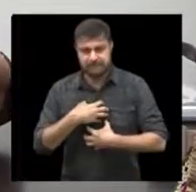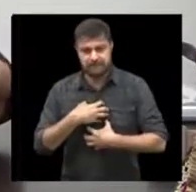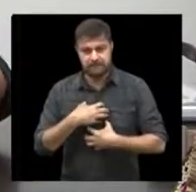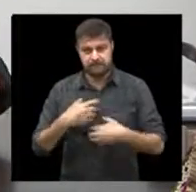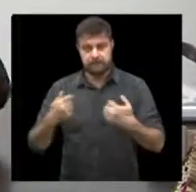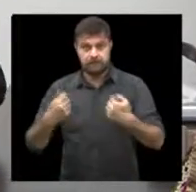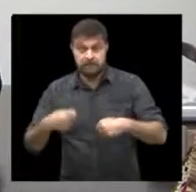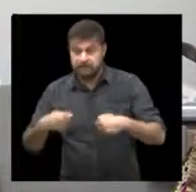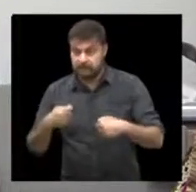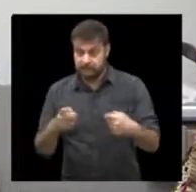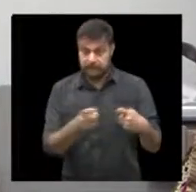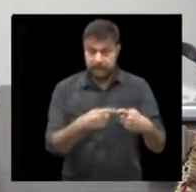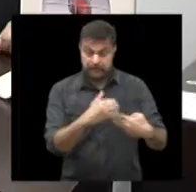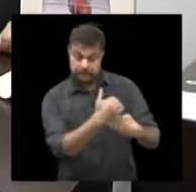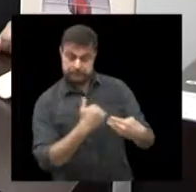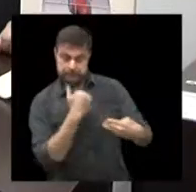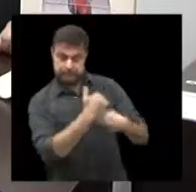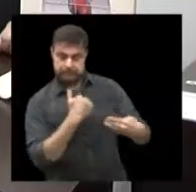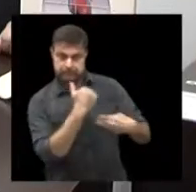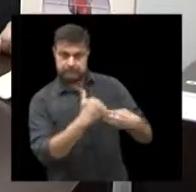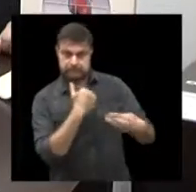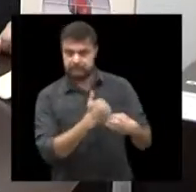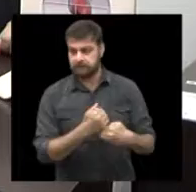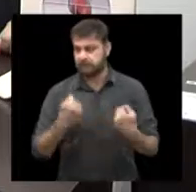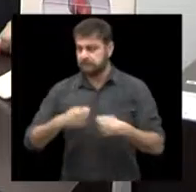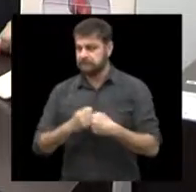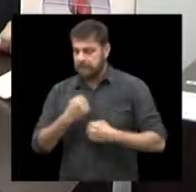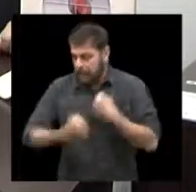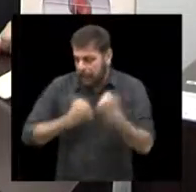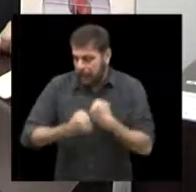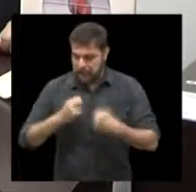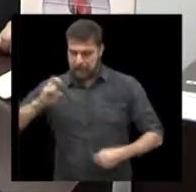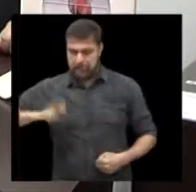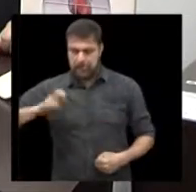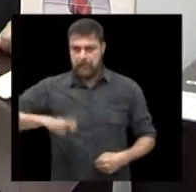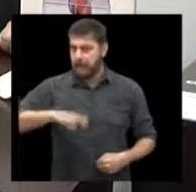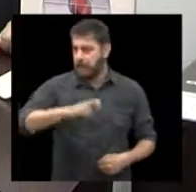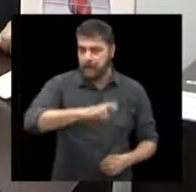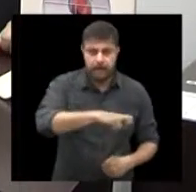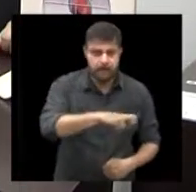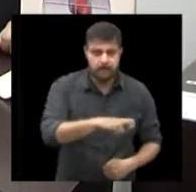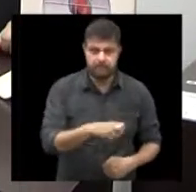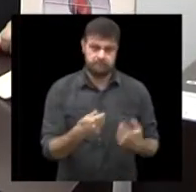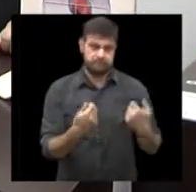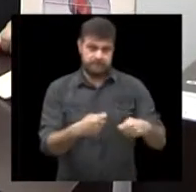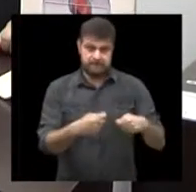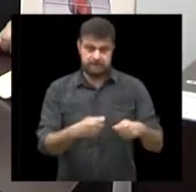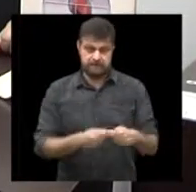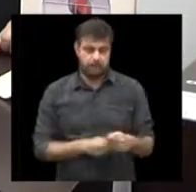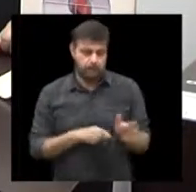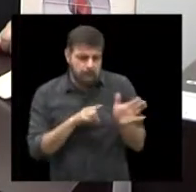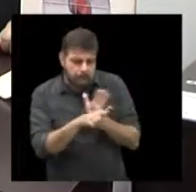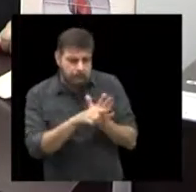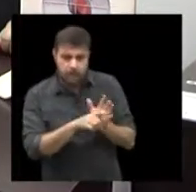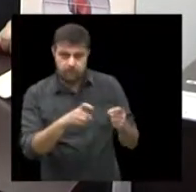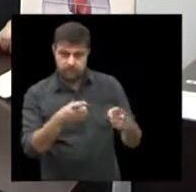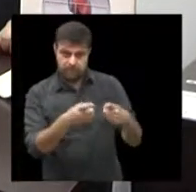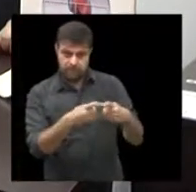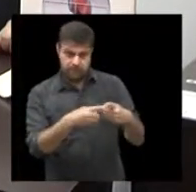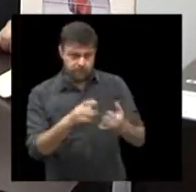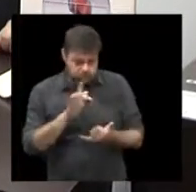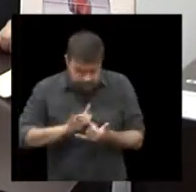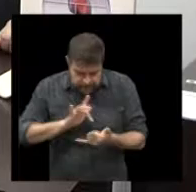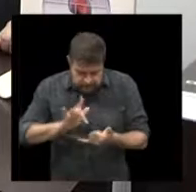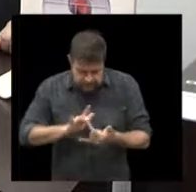precisa de uma orientação, não precisa sair correndo para uma emergência, consulta um médico, consulta não,